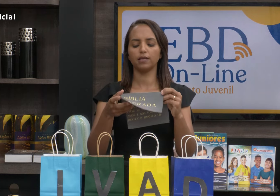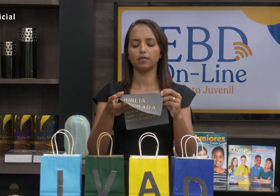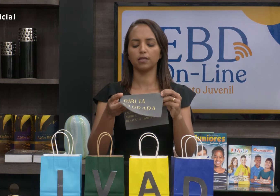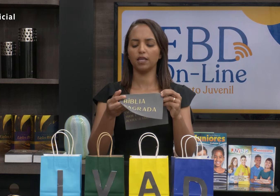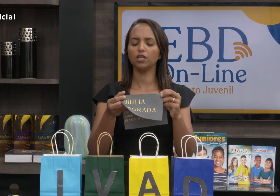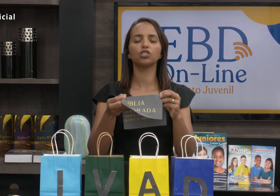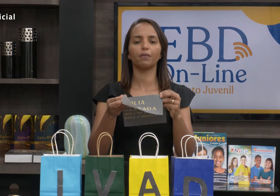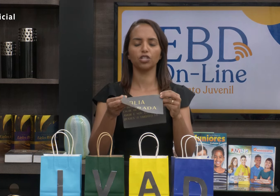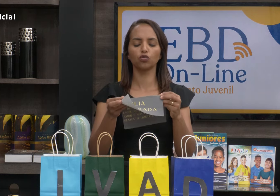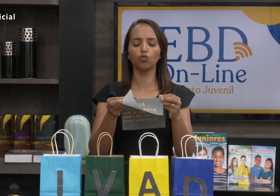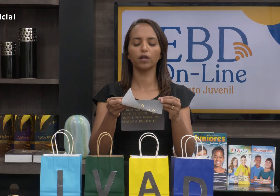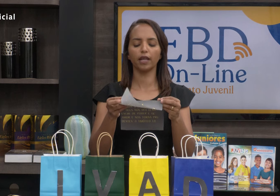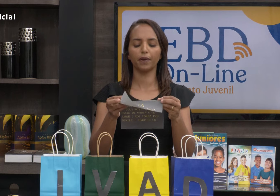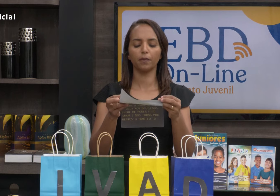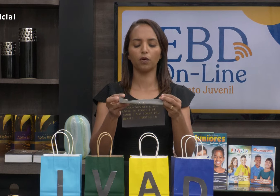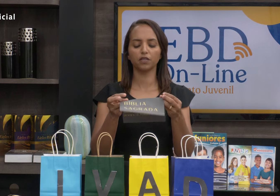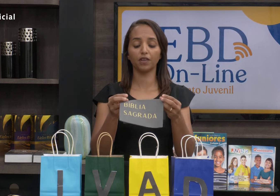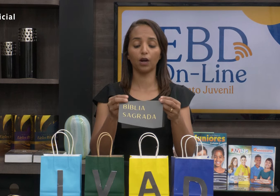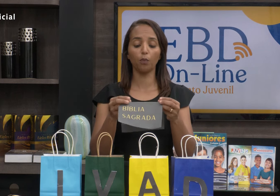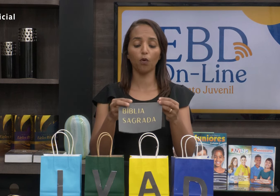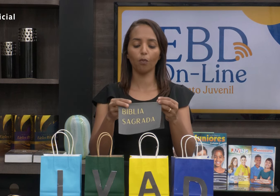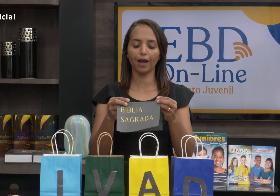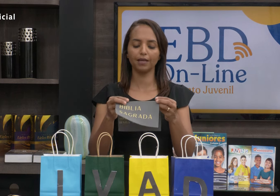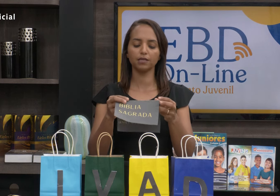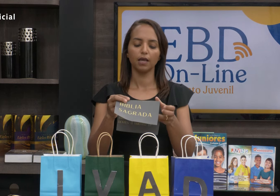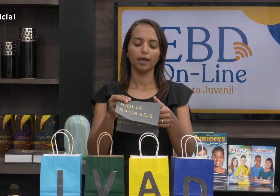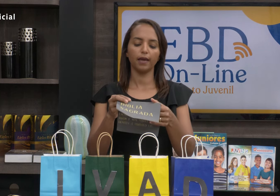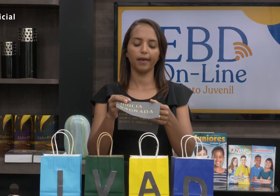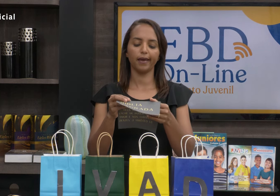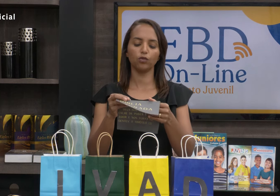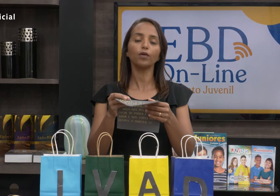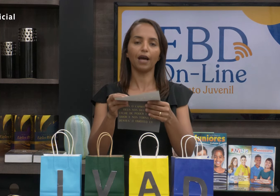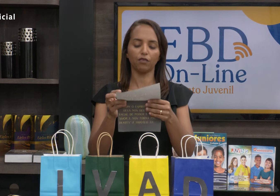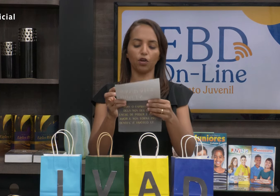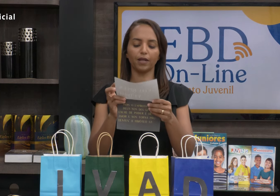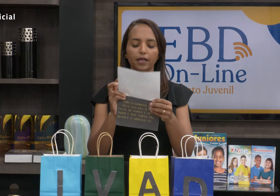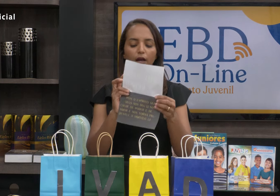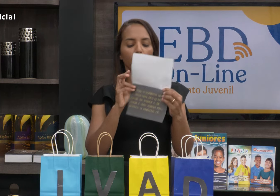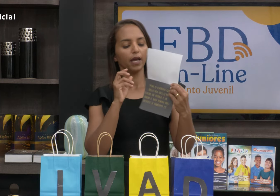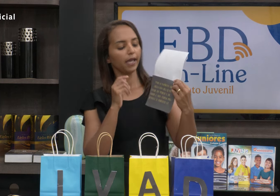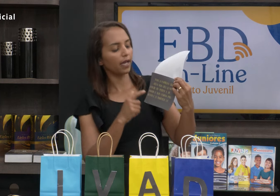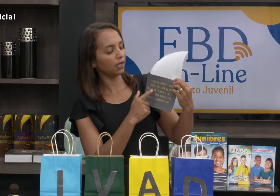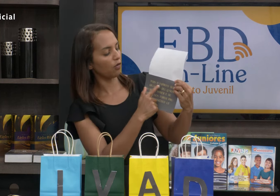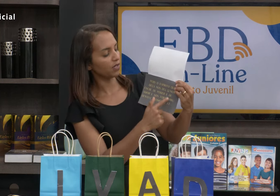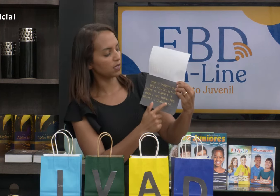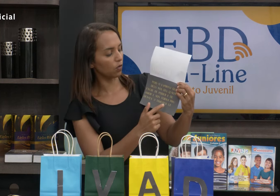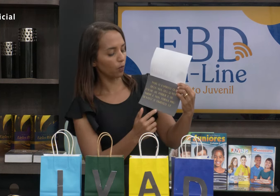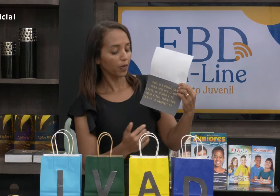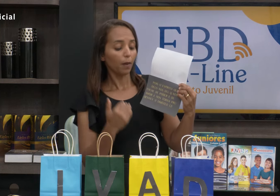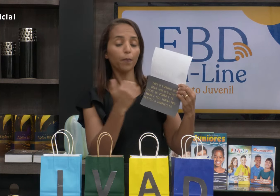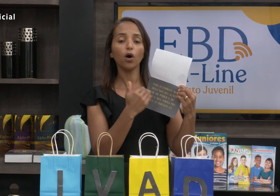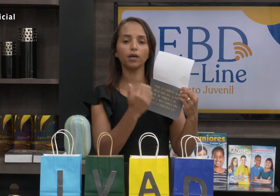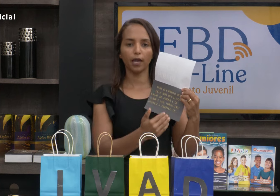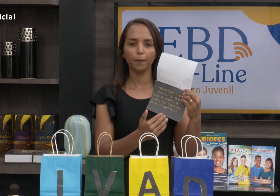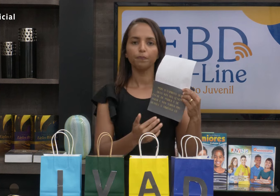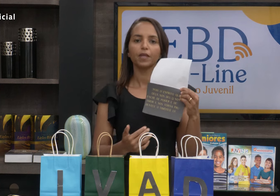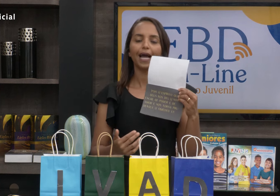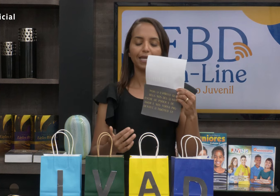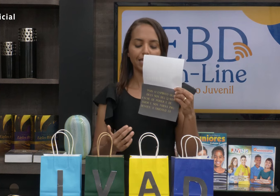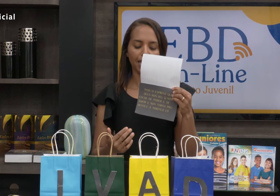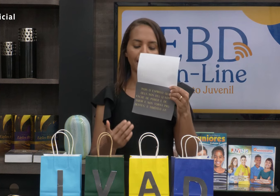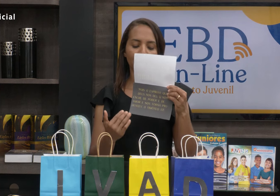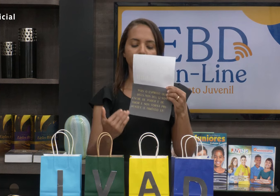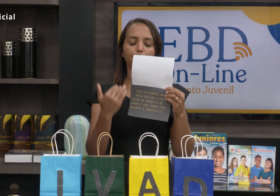rígida, mais dura, né? Para que possa ficar um pouco mais durável, né? O material. E aqui está o versículo. Por que